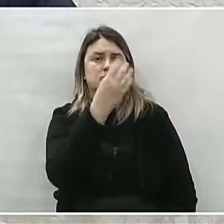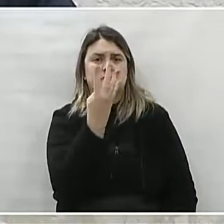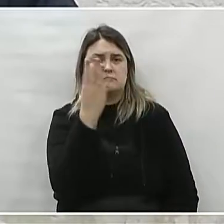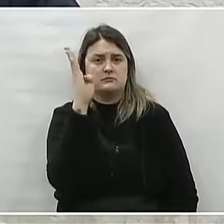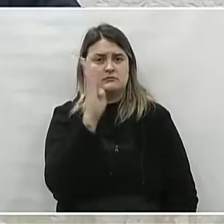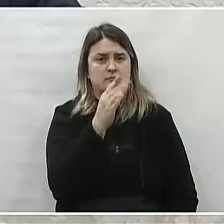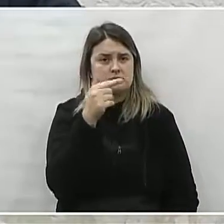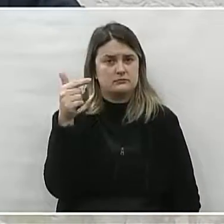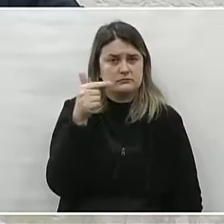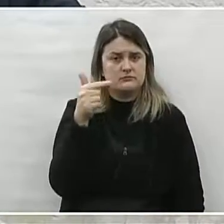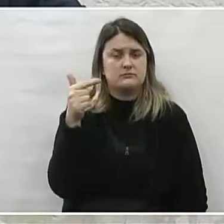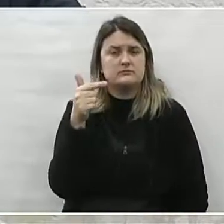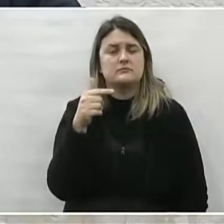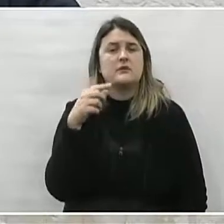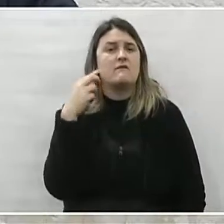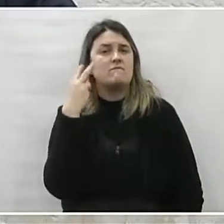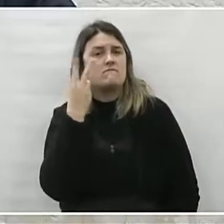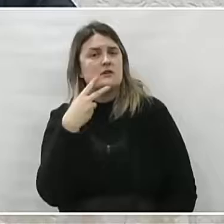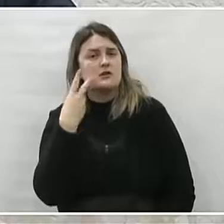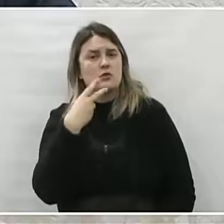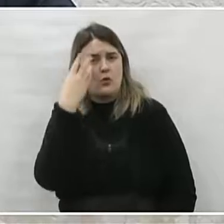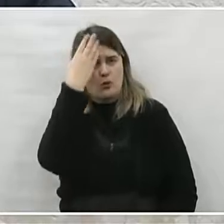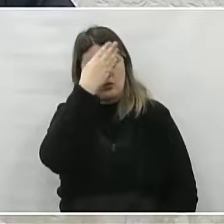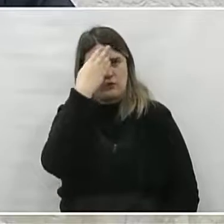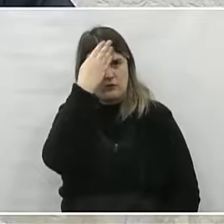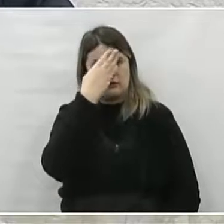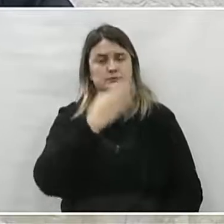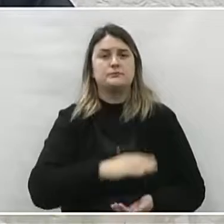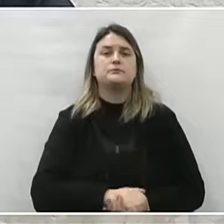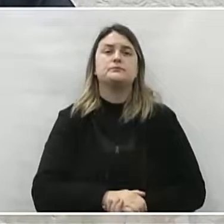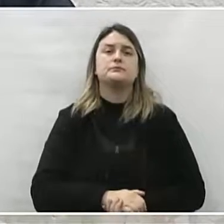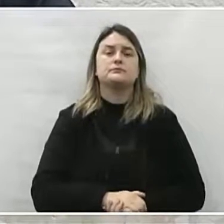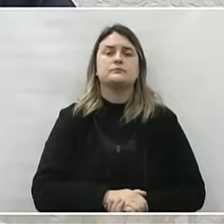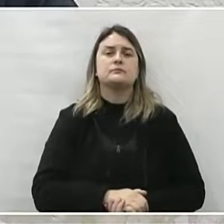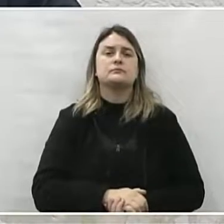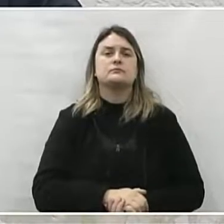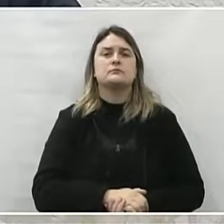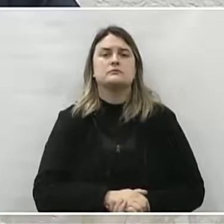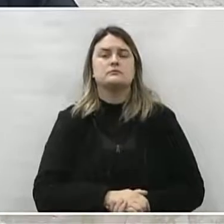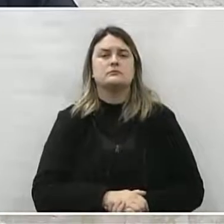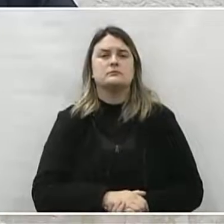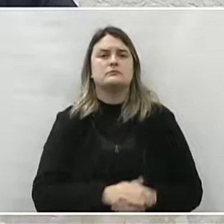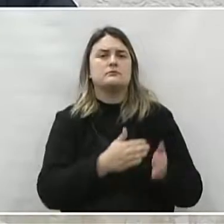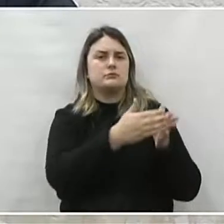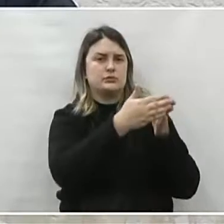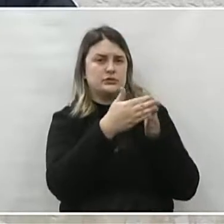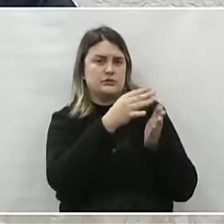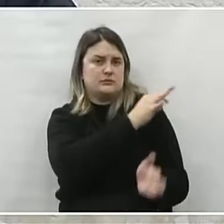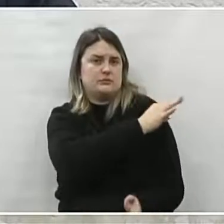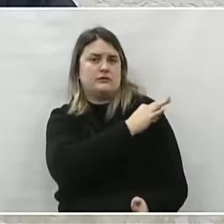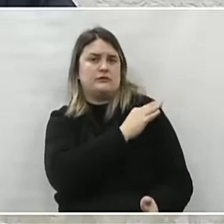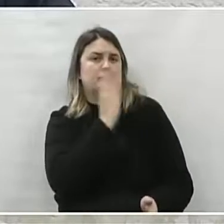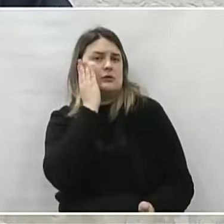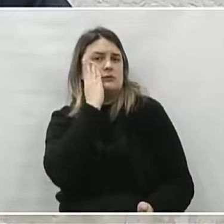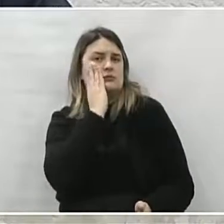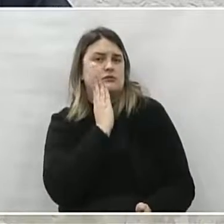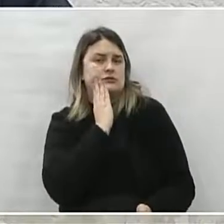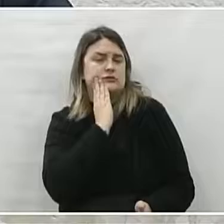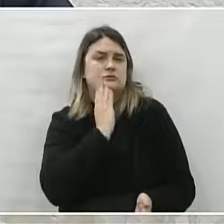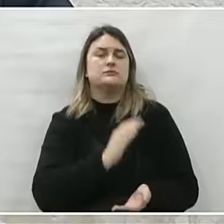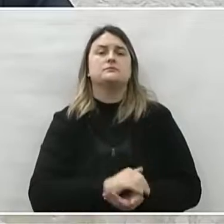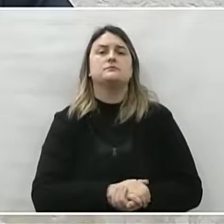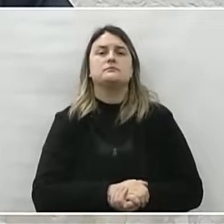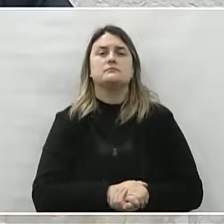2022, do vereador Cordovan Frederico de Mello Neto. Ao chefe do Poder Executivo